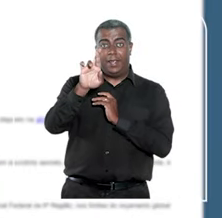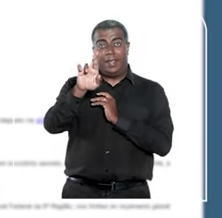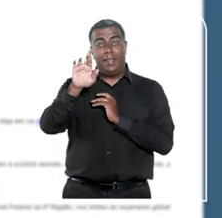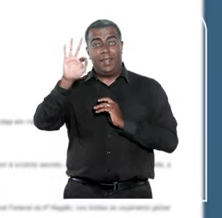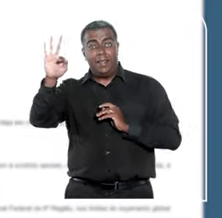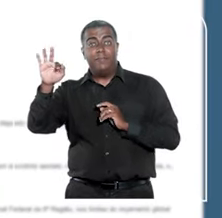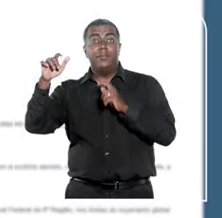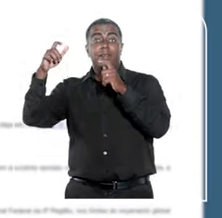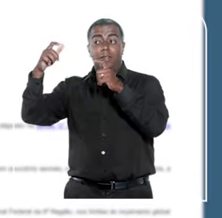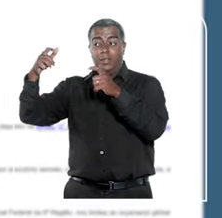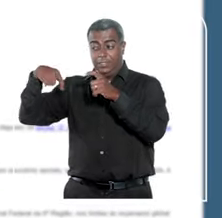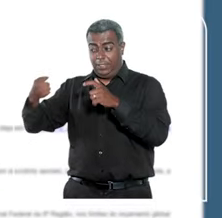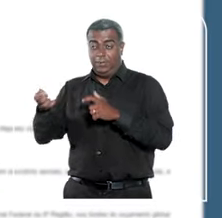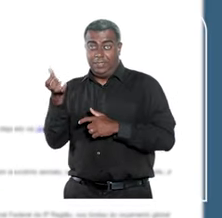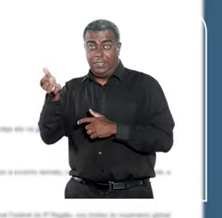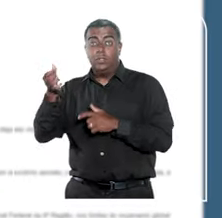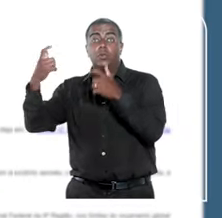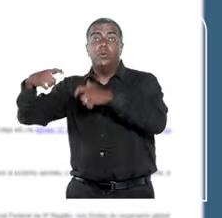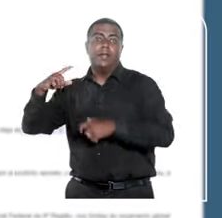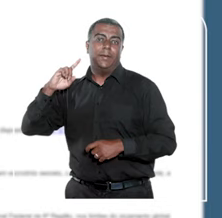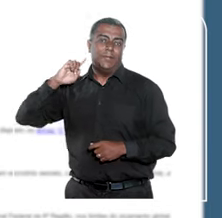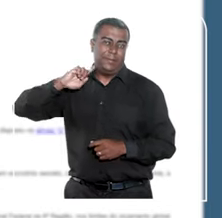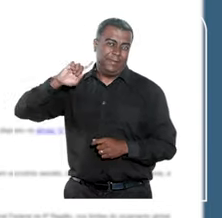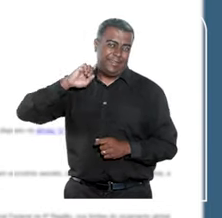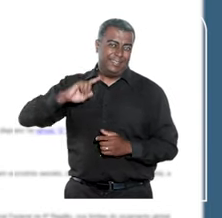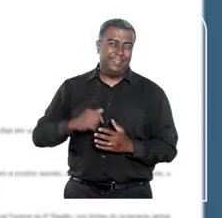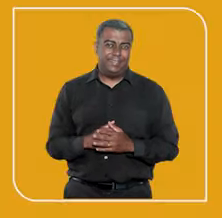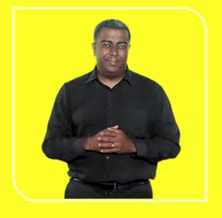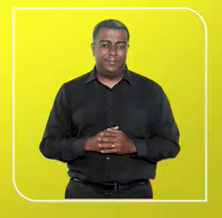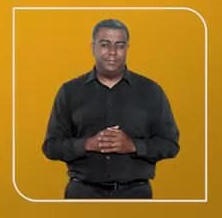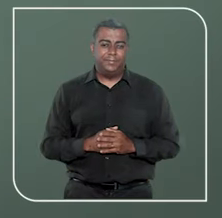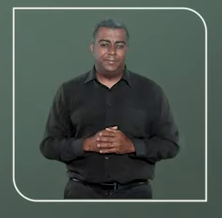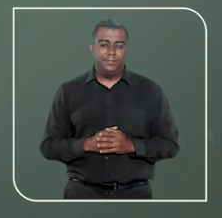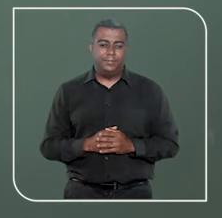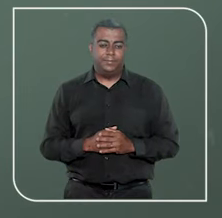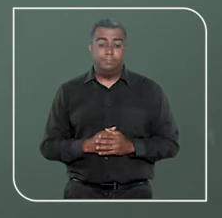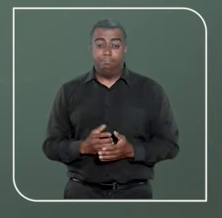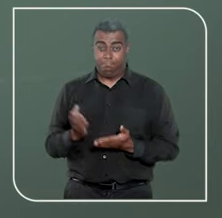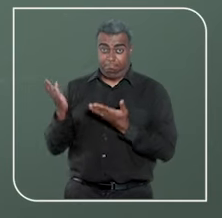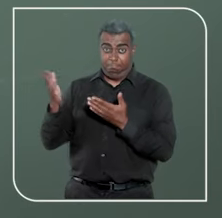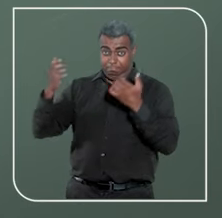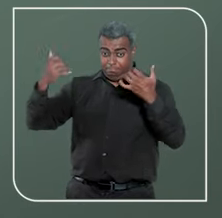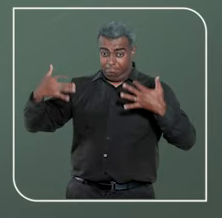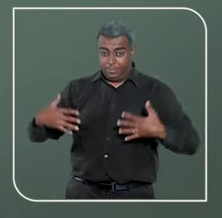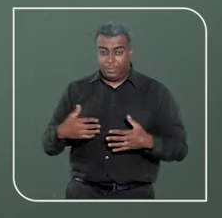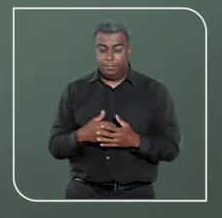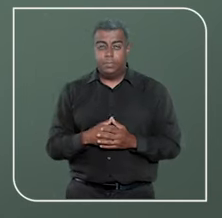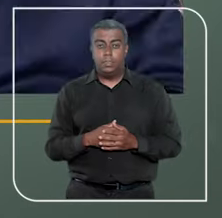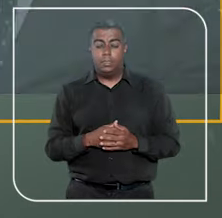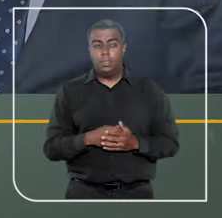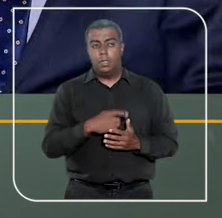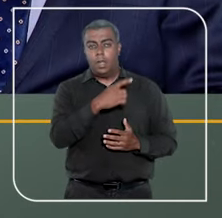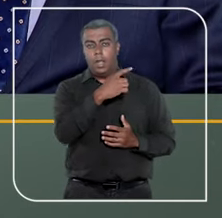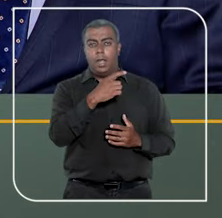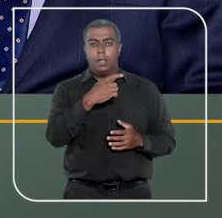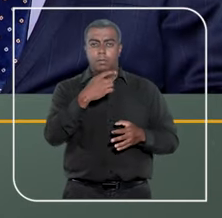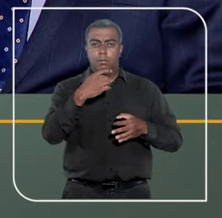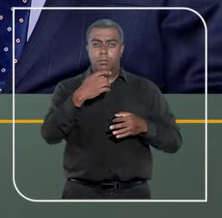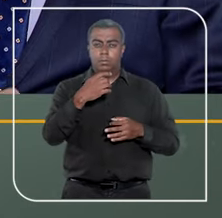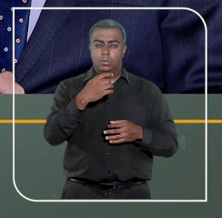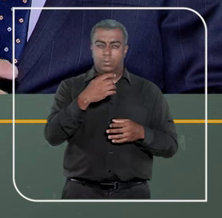criou o TRF da Sexta Região, com sede em Minas Gerais. O Tribunal Regional Federal da Sexta Região,